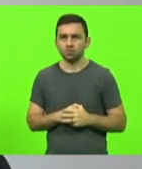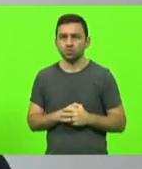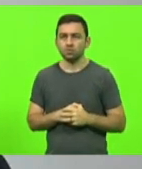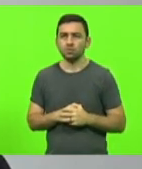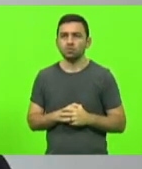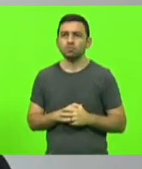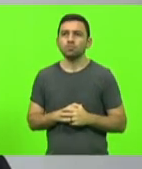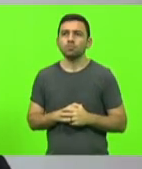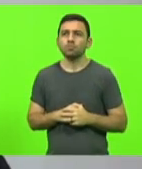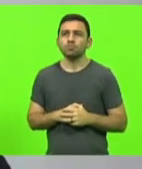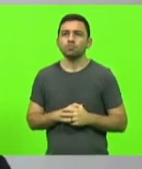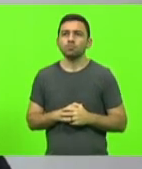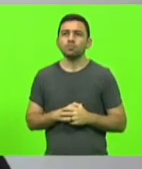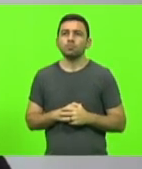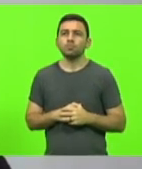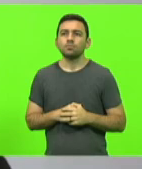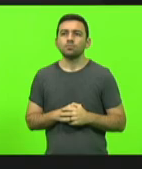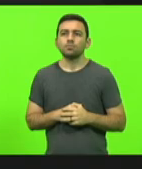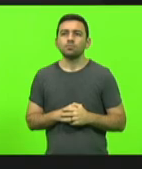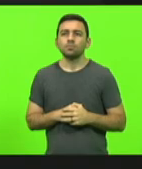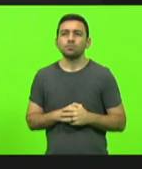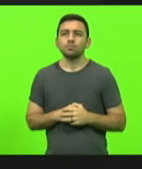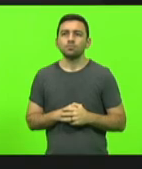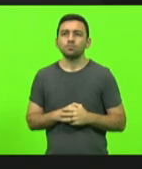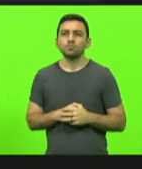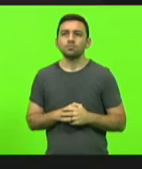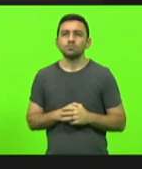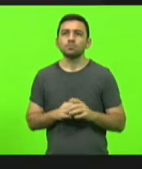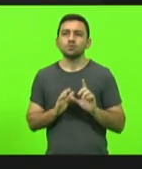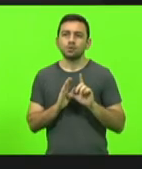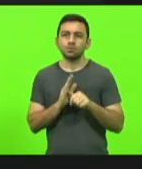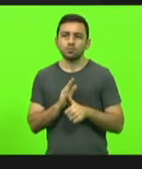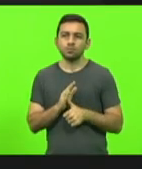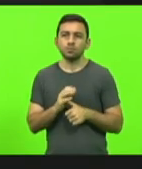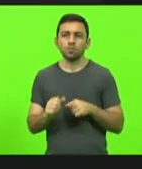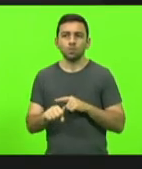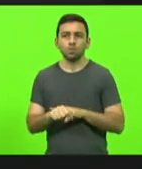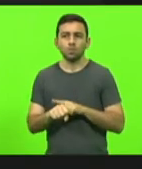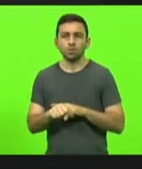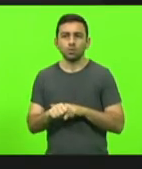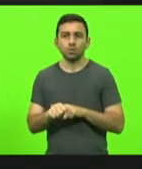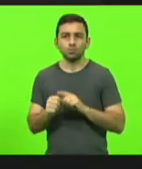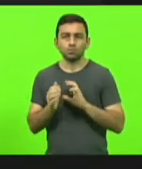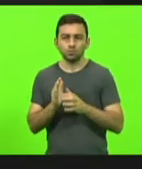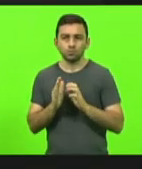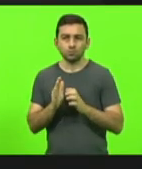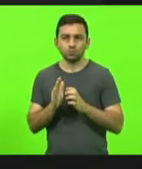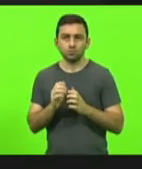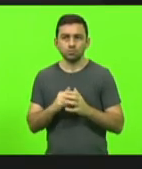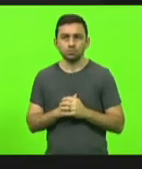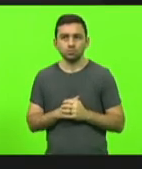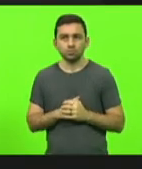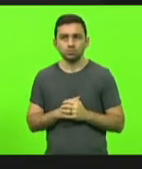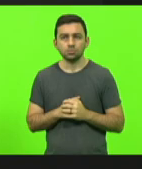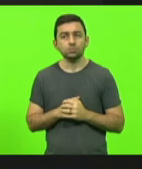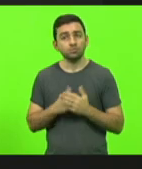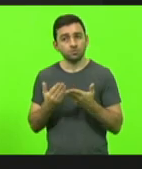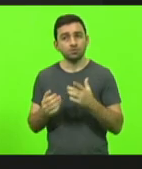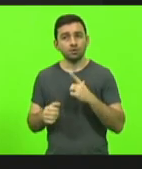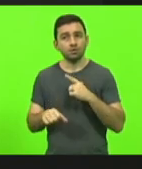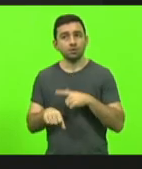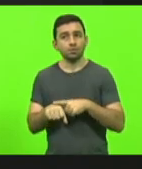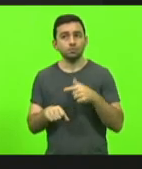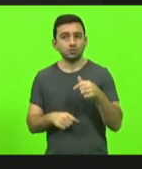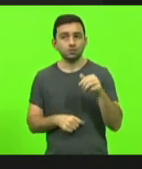É, entraremos, na sequência, entraremos no horário destinal dos partidos políticos. Aí, vossa excelência será 7 minutos.